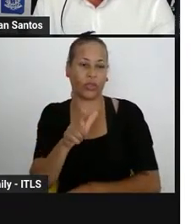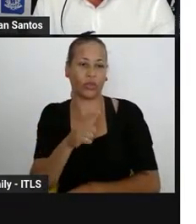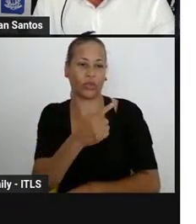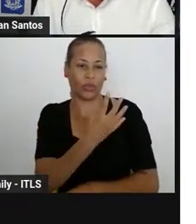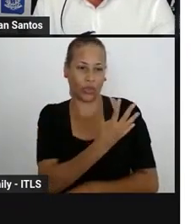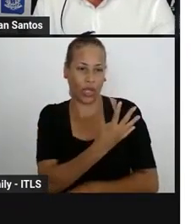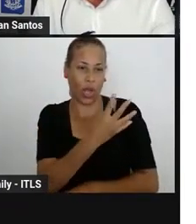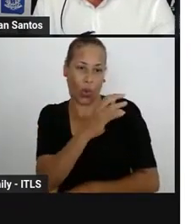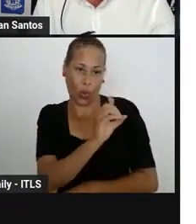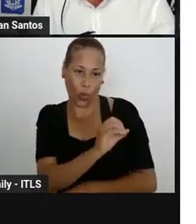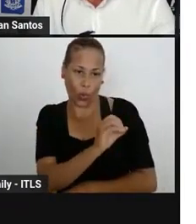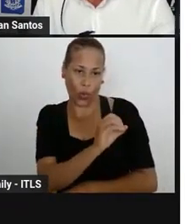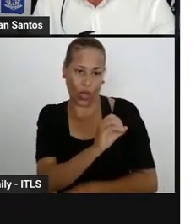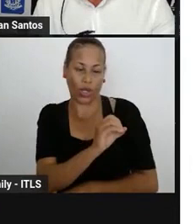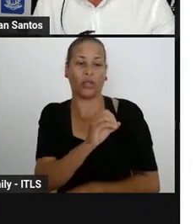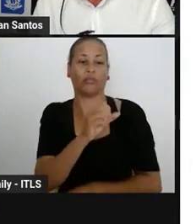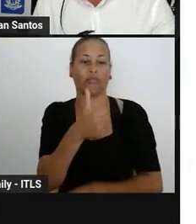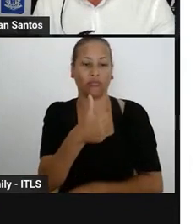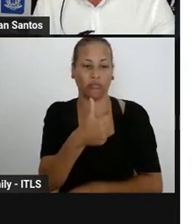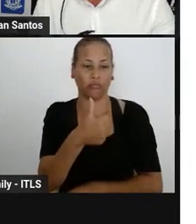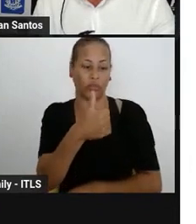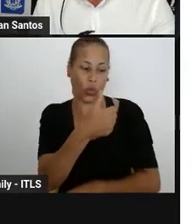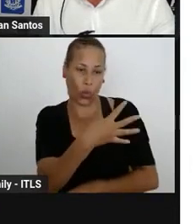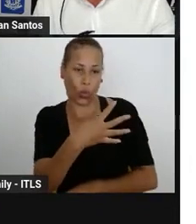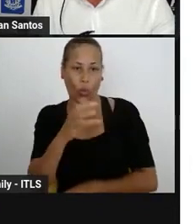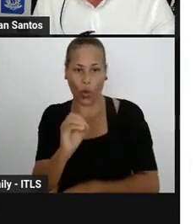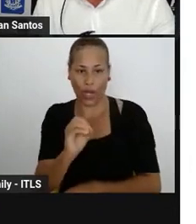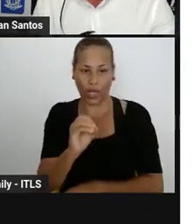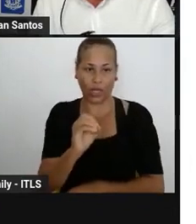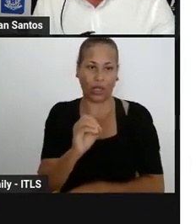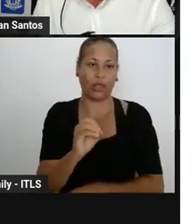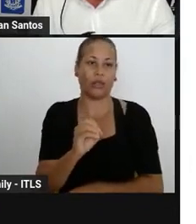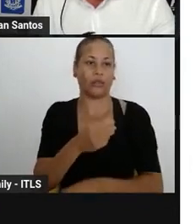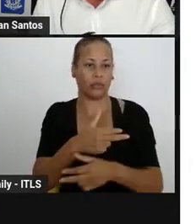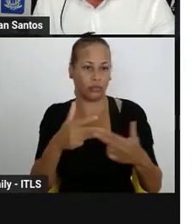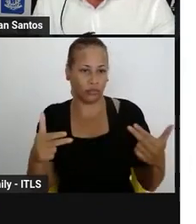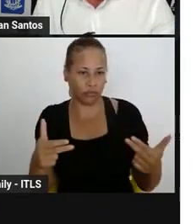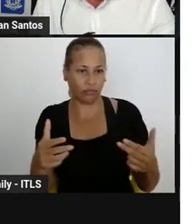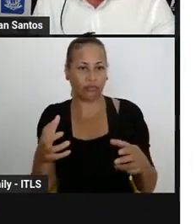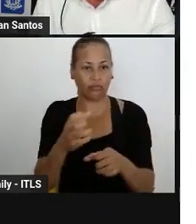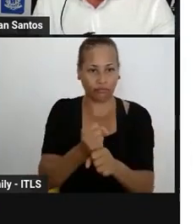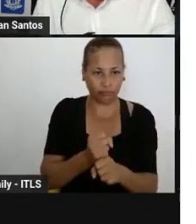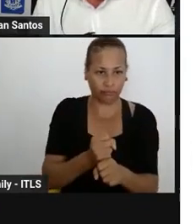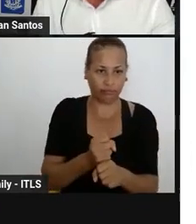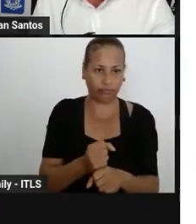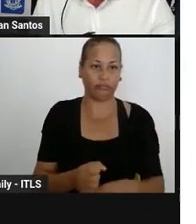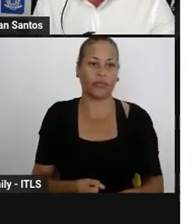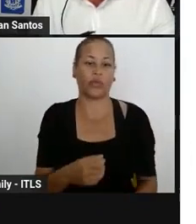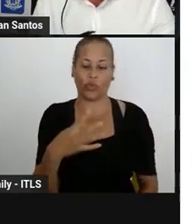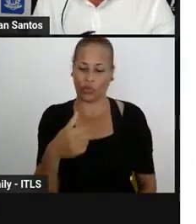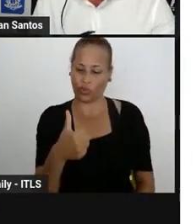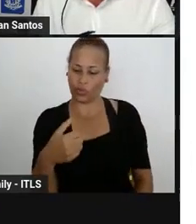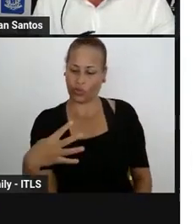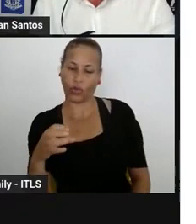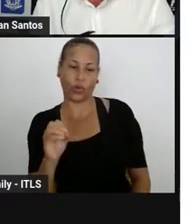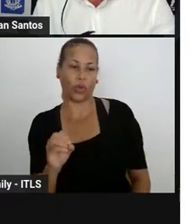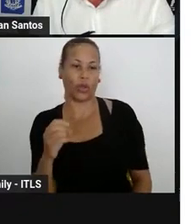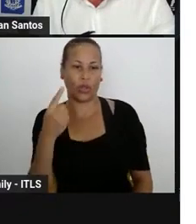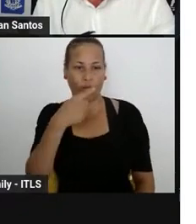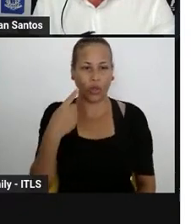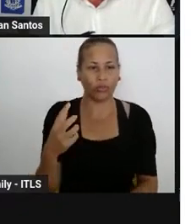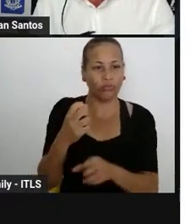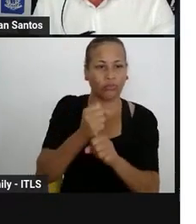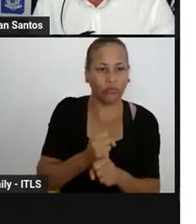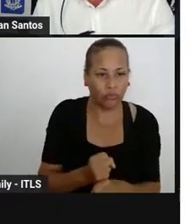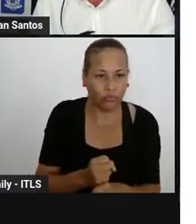de 40 e para o nono ano, também uma de 40, prefazendo 160 horas. Total da carga